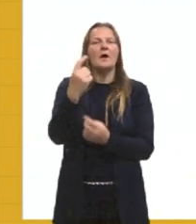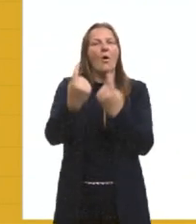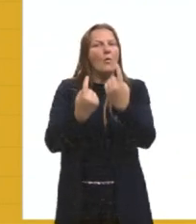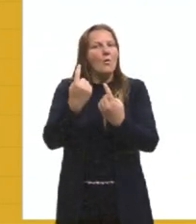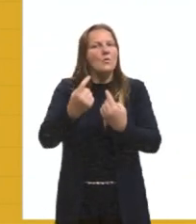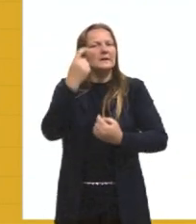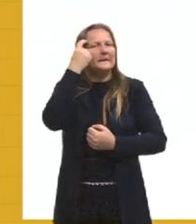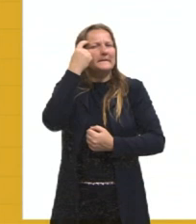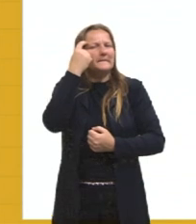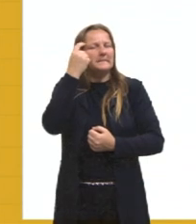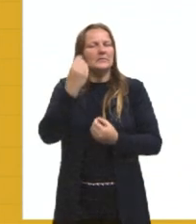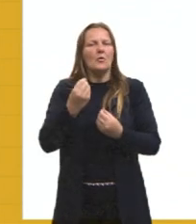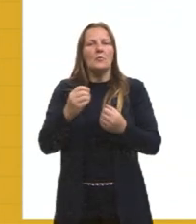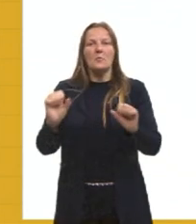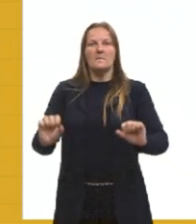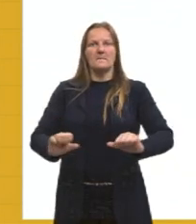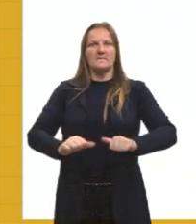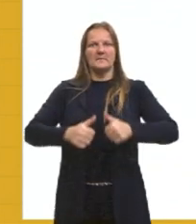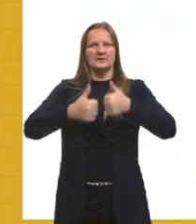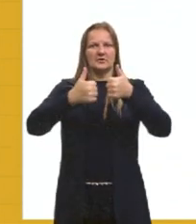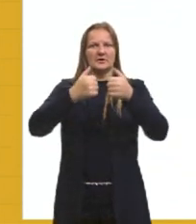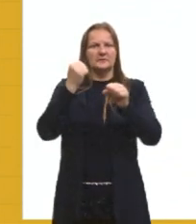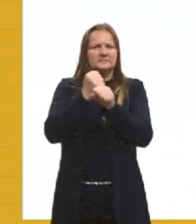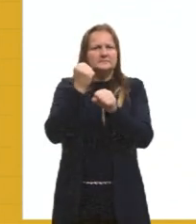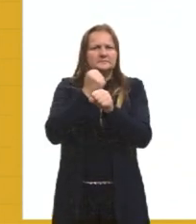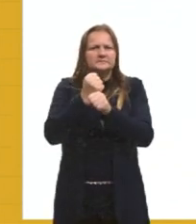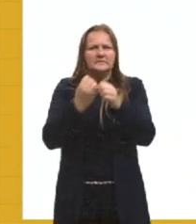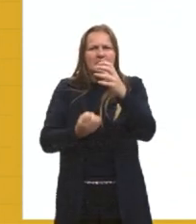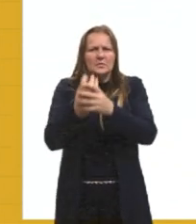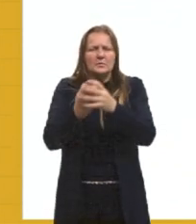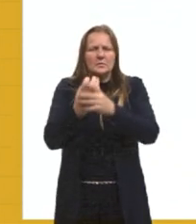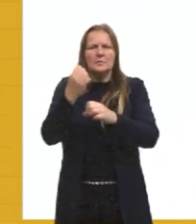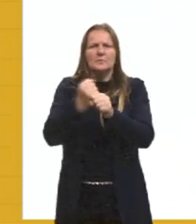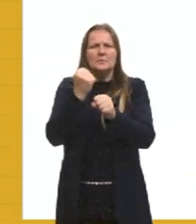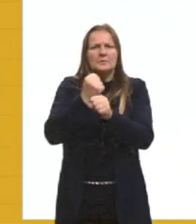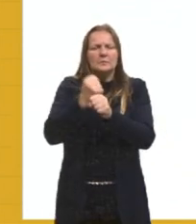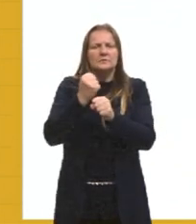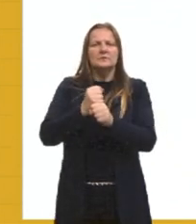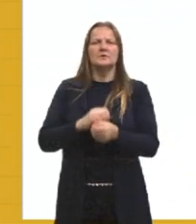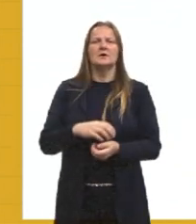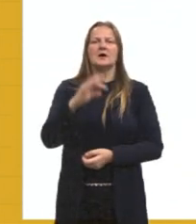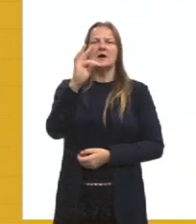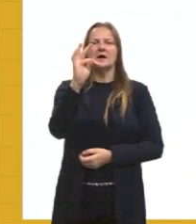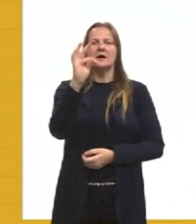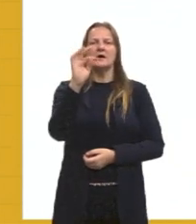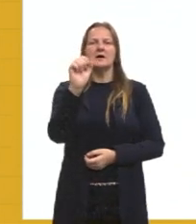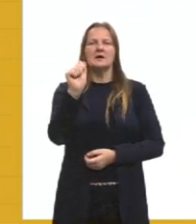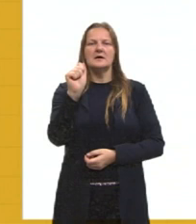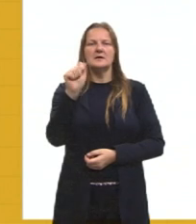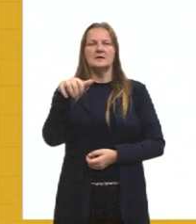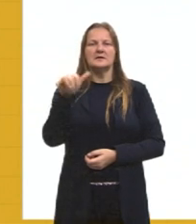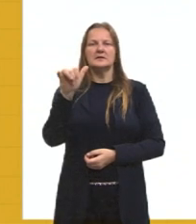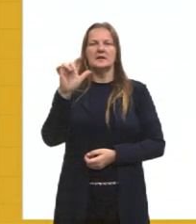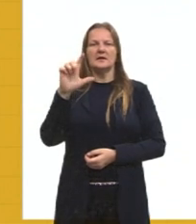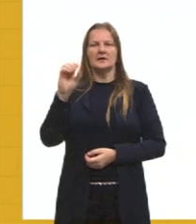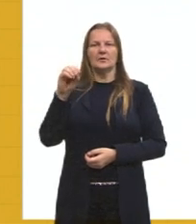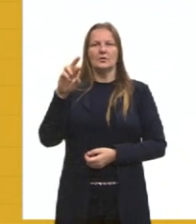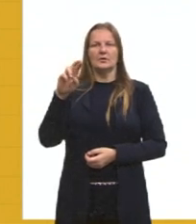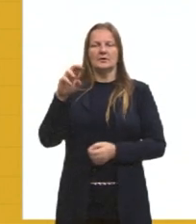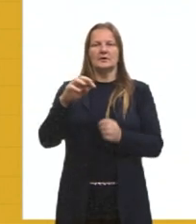de como melhorar essa produção, tá. O primeiro é Taylor, né, e aí ele faz o Taylorismo. E aí ele